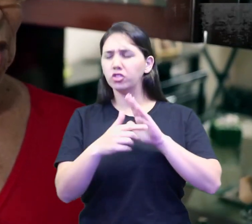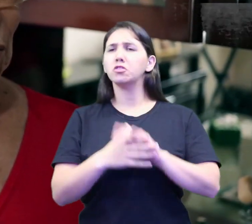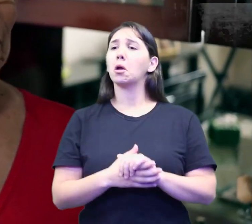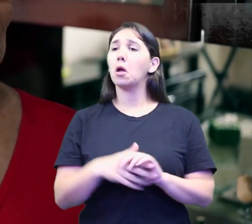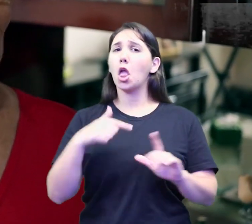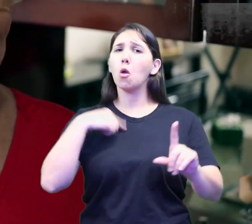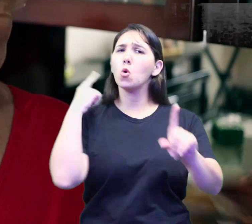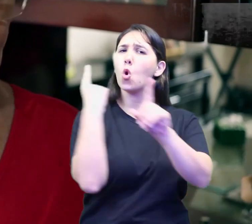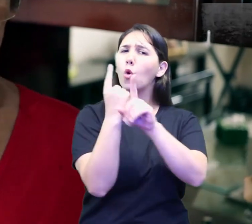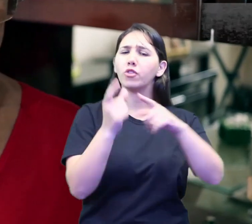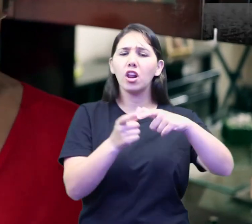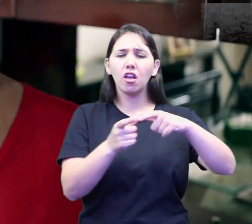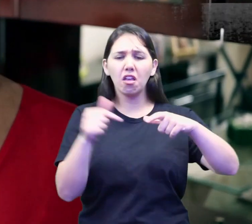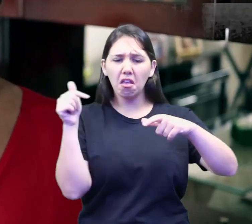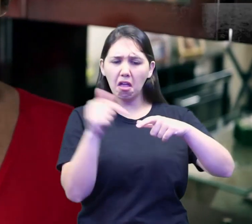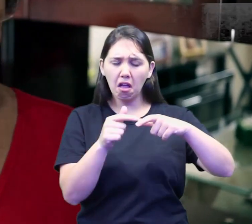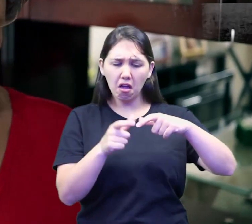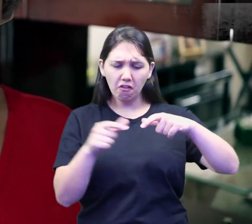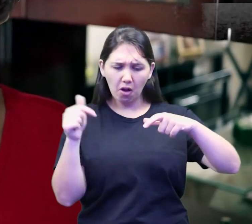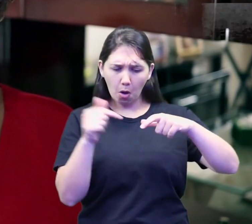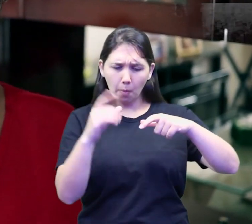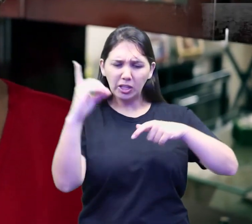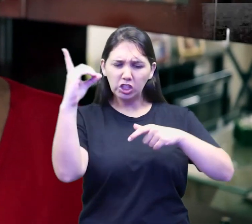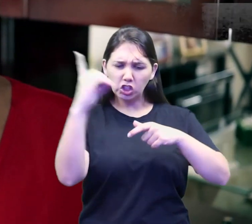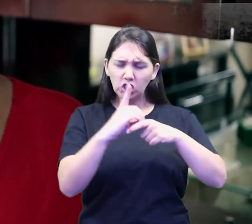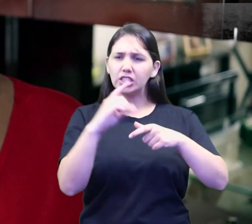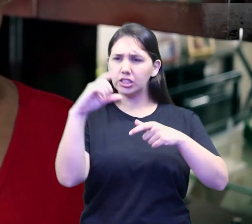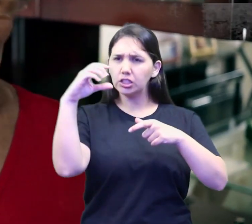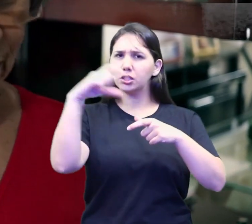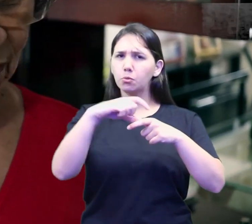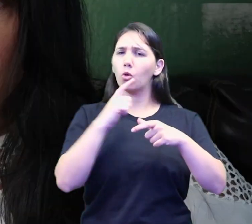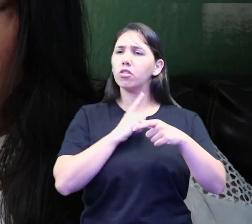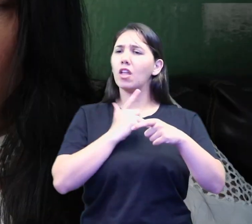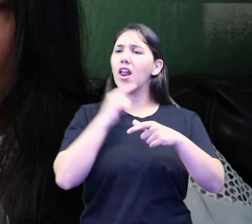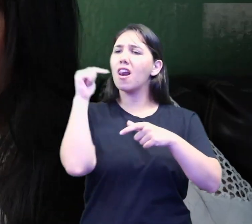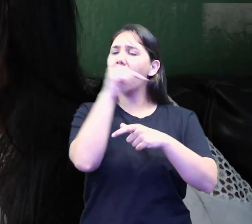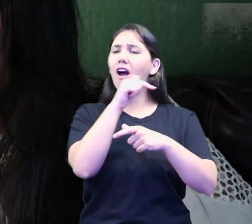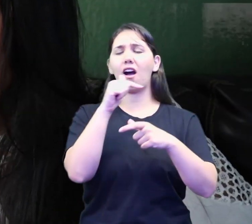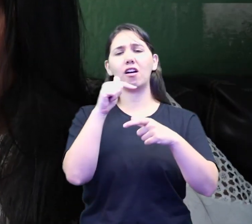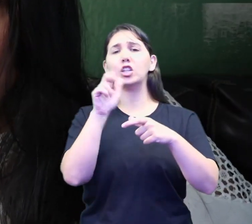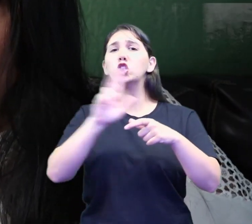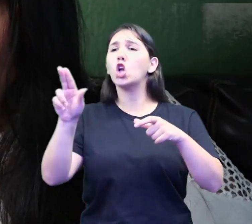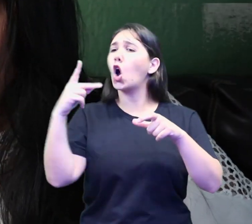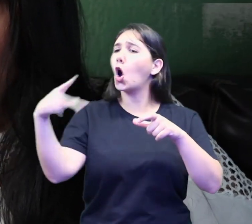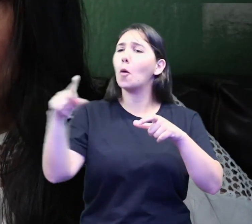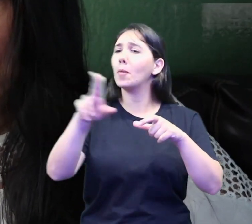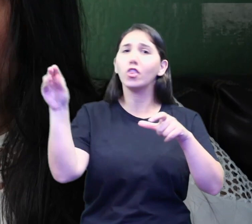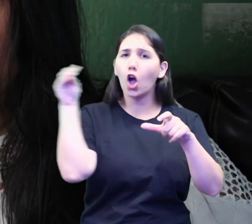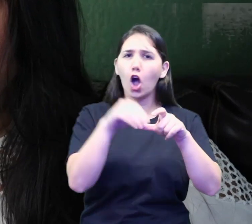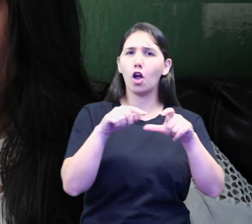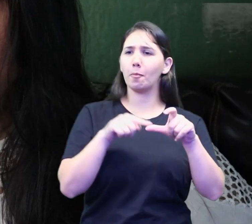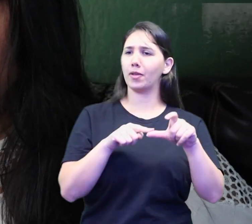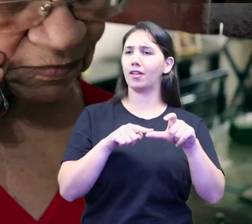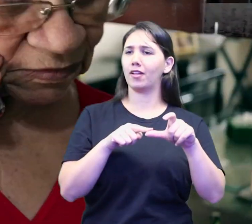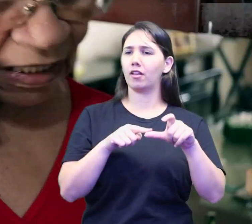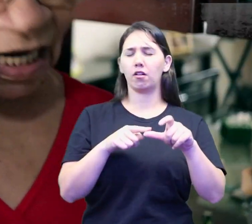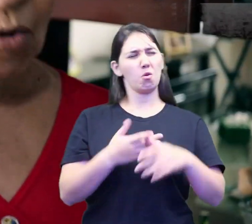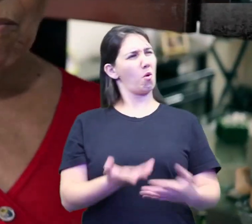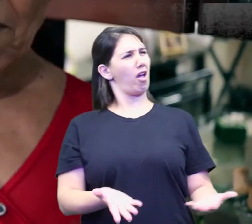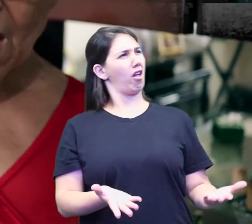encontrei um envelope de dízimo ali na recepção. Com o teu nome. Mas como é que pode?